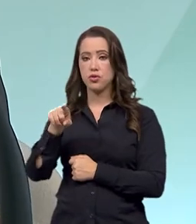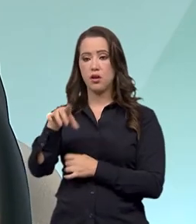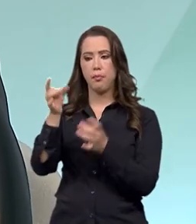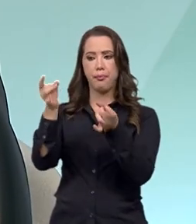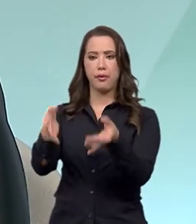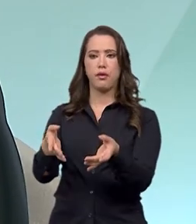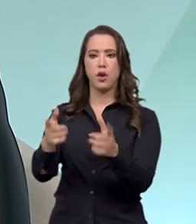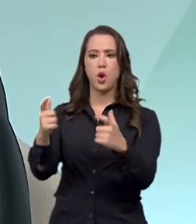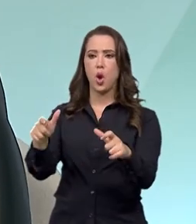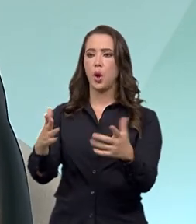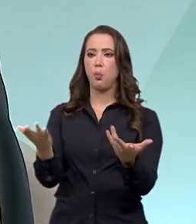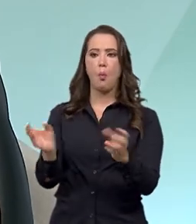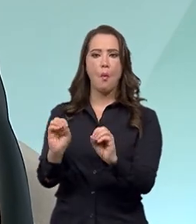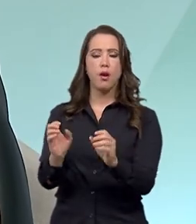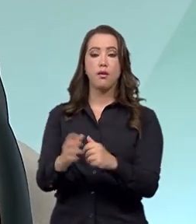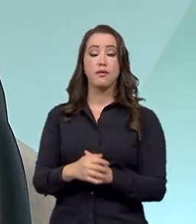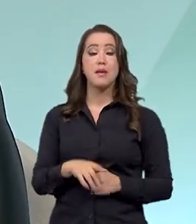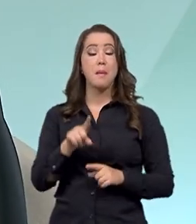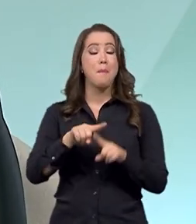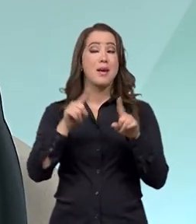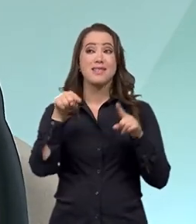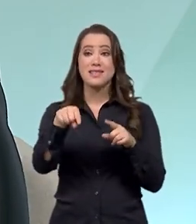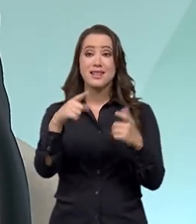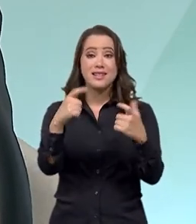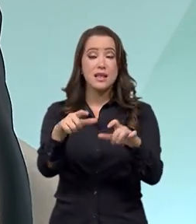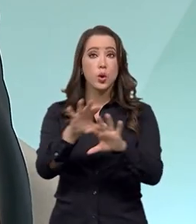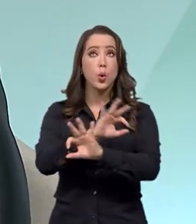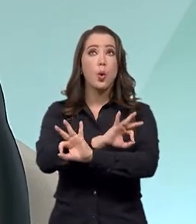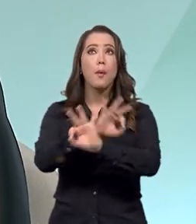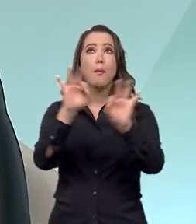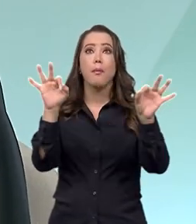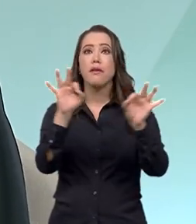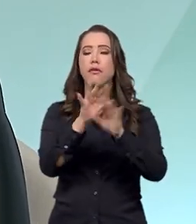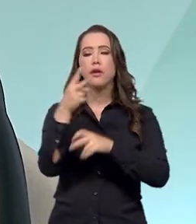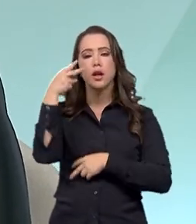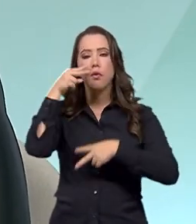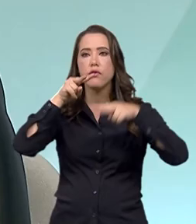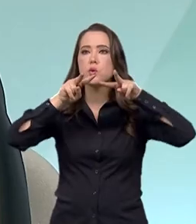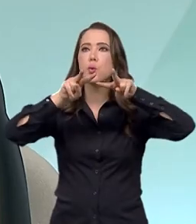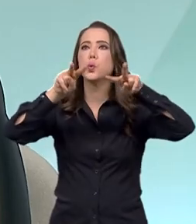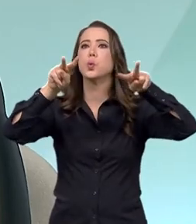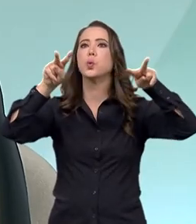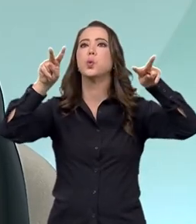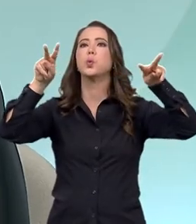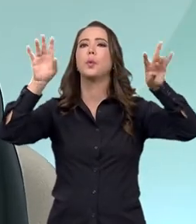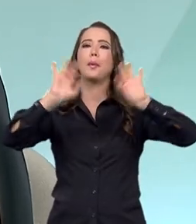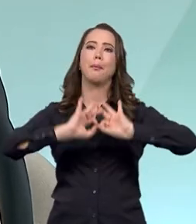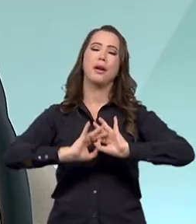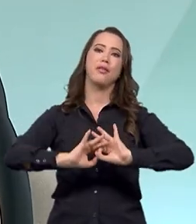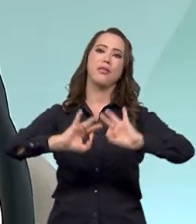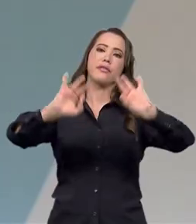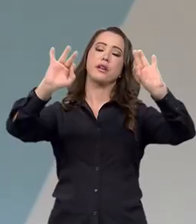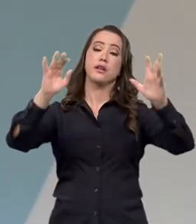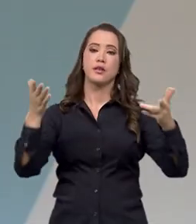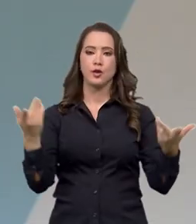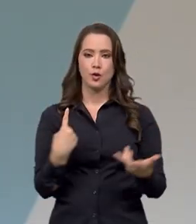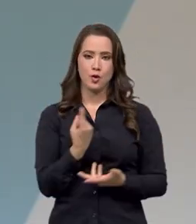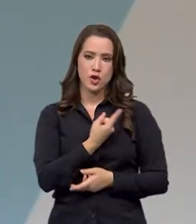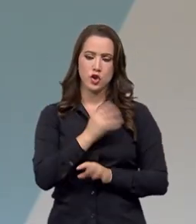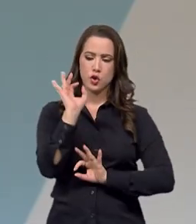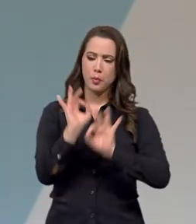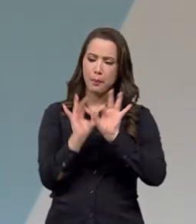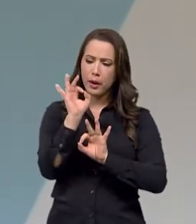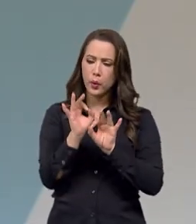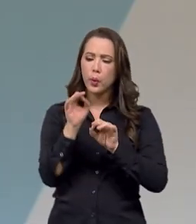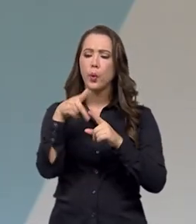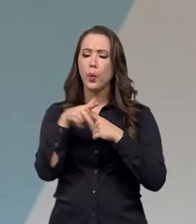num lugar maravilhoso, com uma vista da Bahia de Antonina maravilhosa. E nós, recentemente, entregamos ele